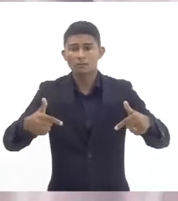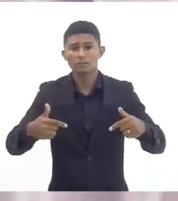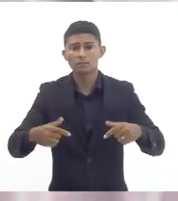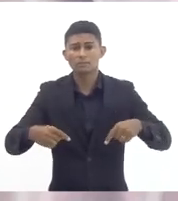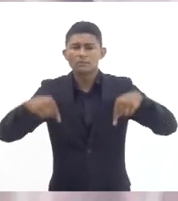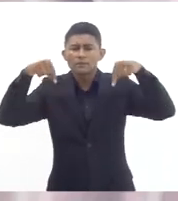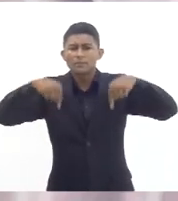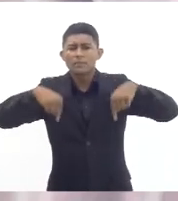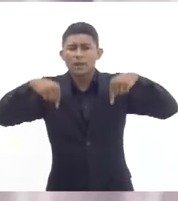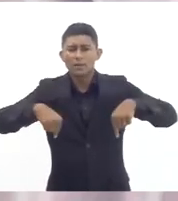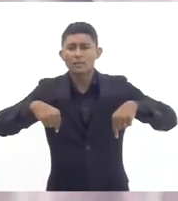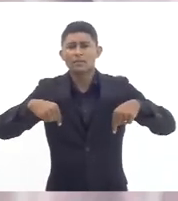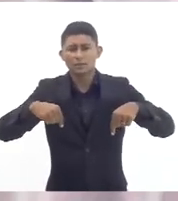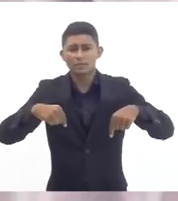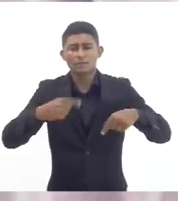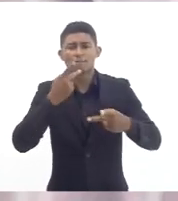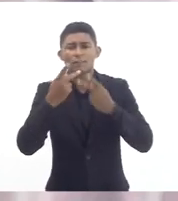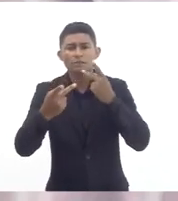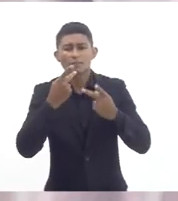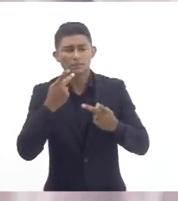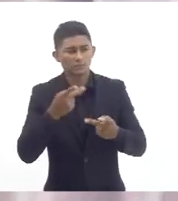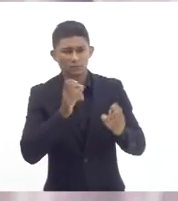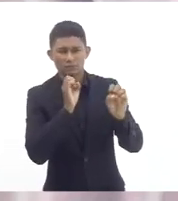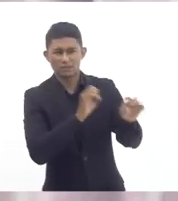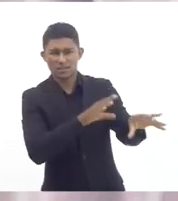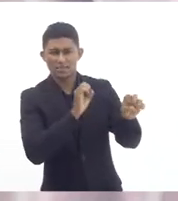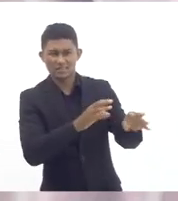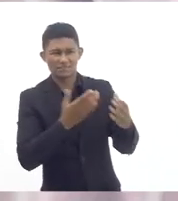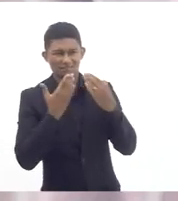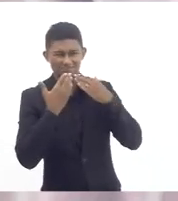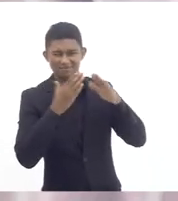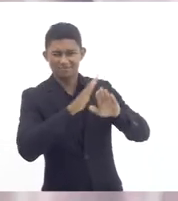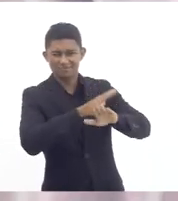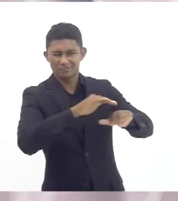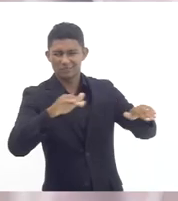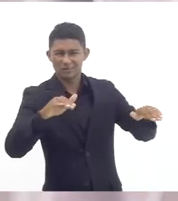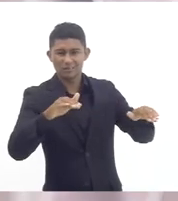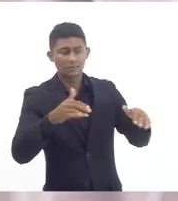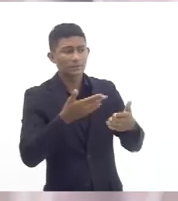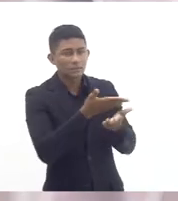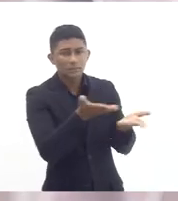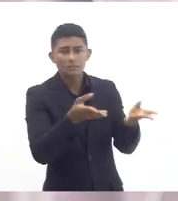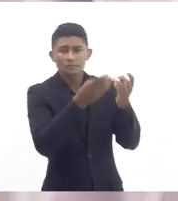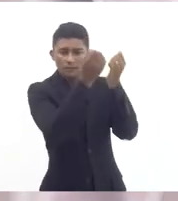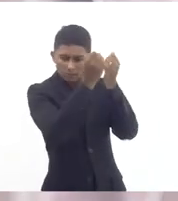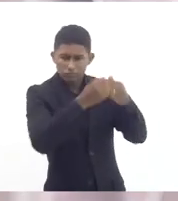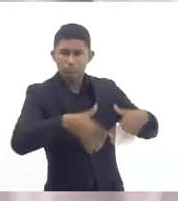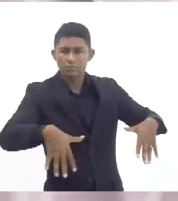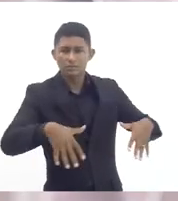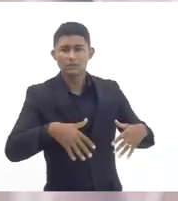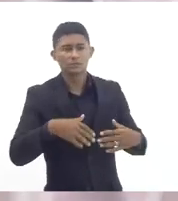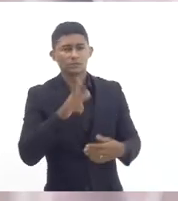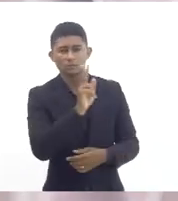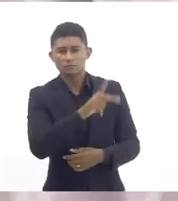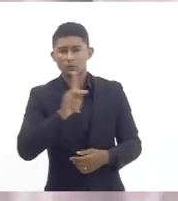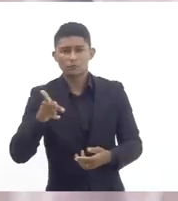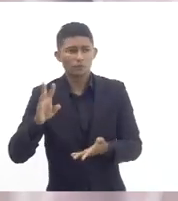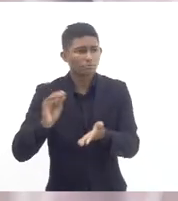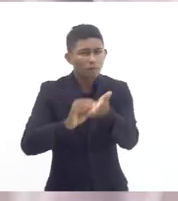não dá para a gente ter um relato que a educação infantil está sendo desmontada no ISERJ que está também faltando professor que estão vendo